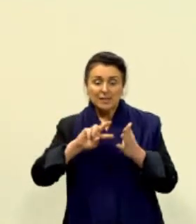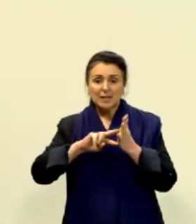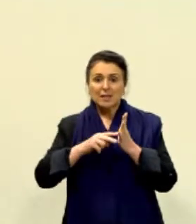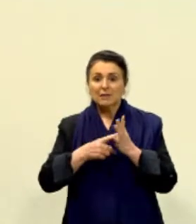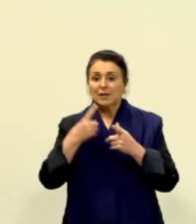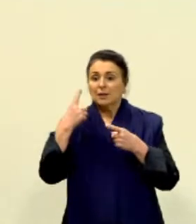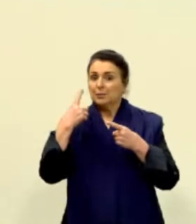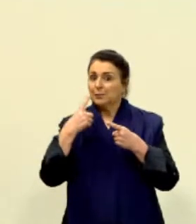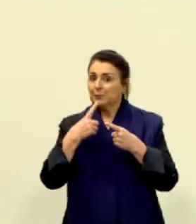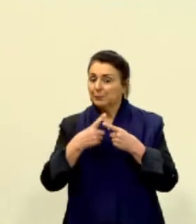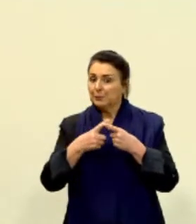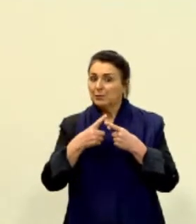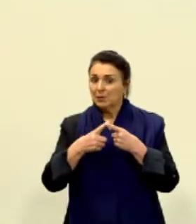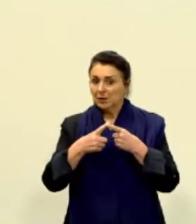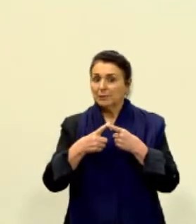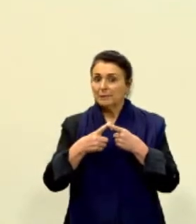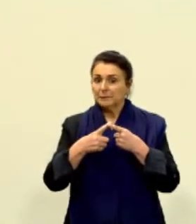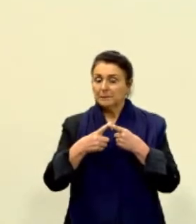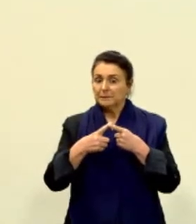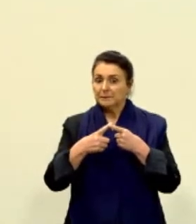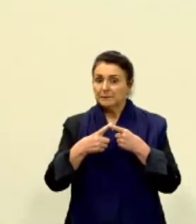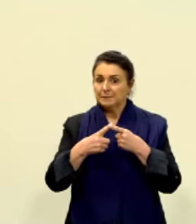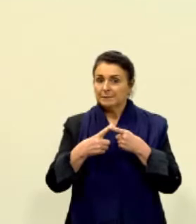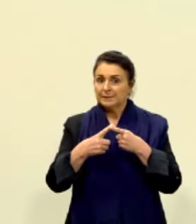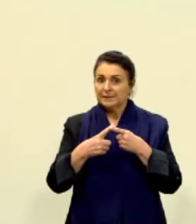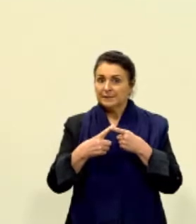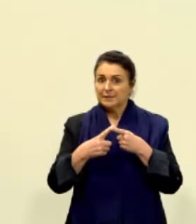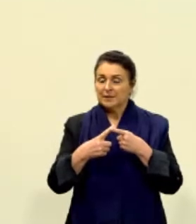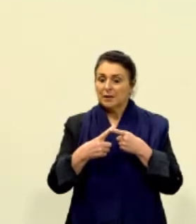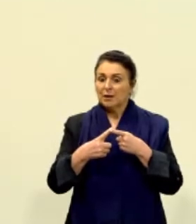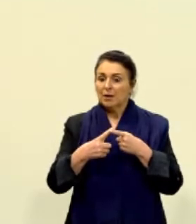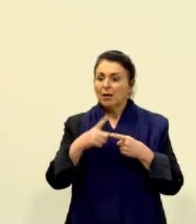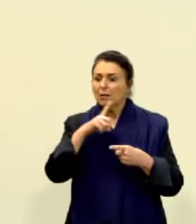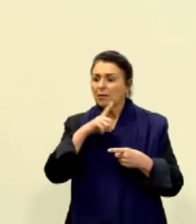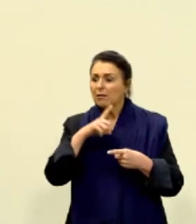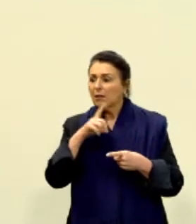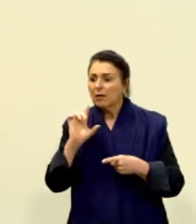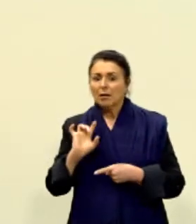estão somente